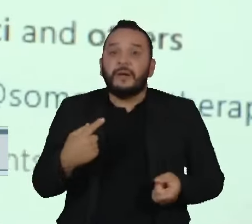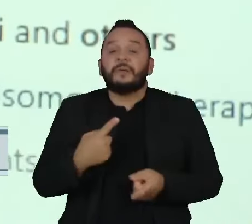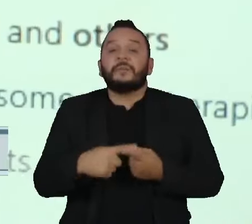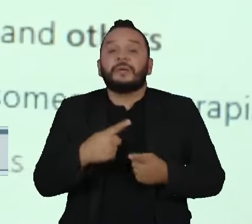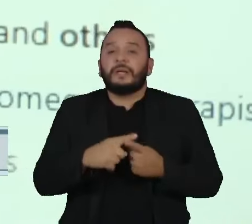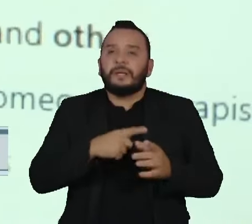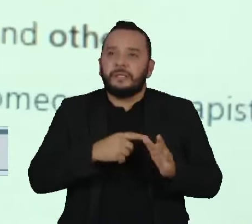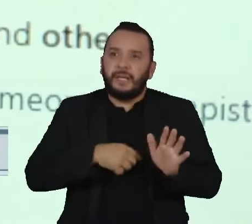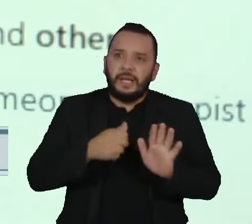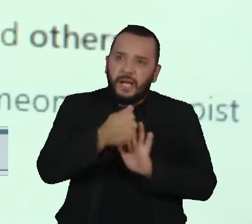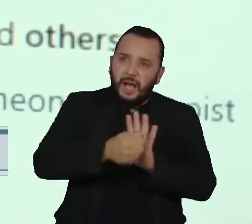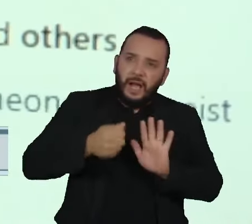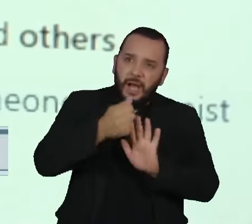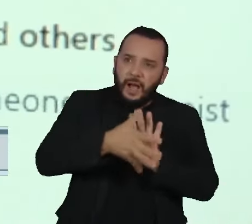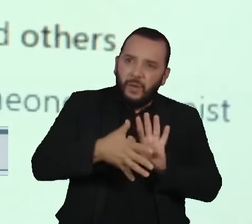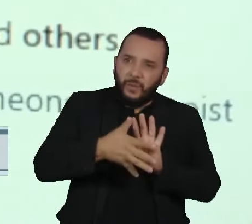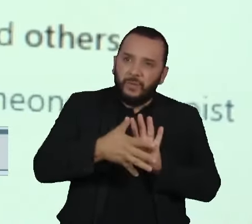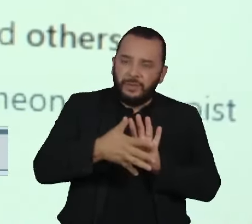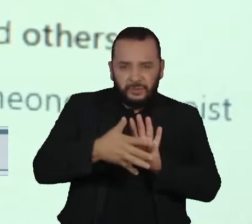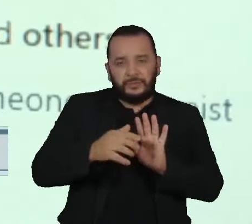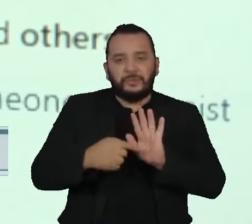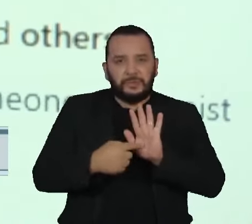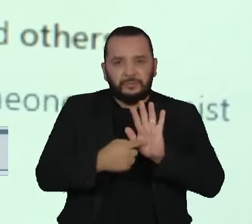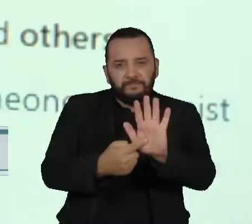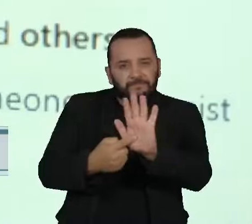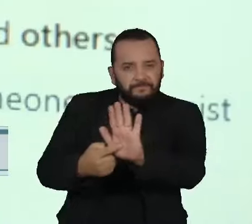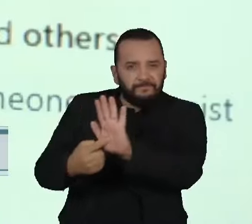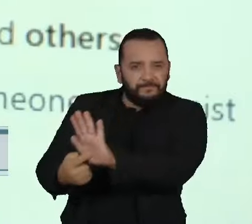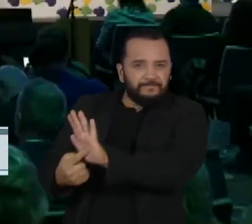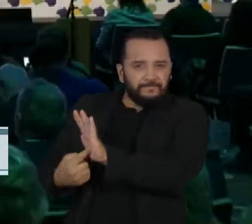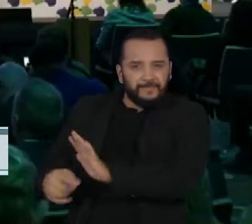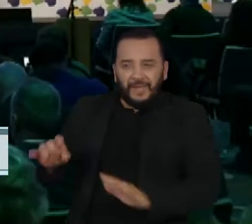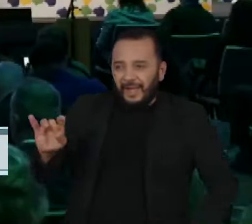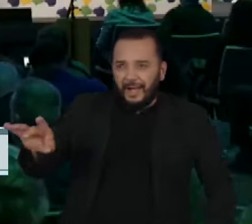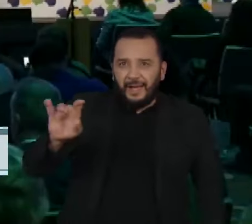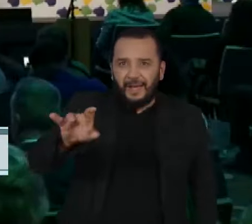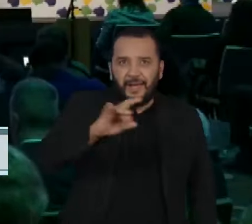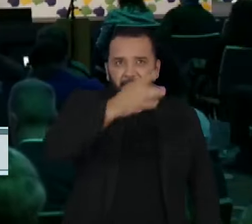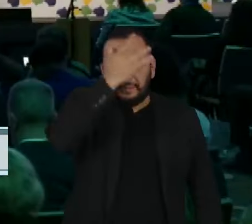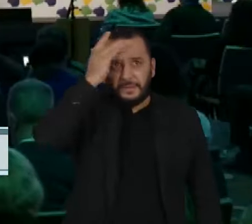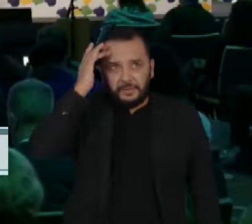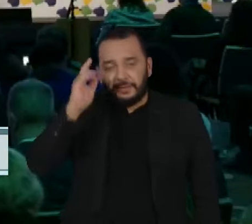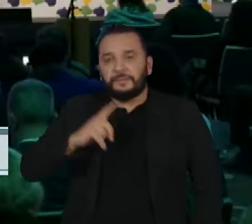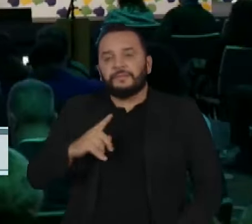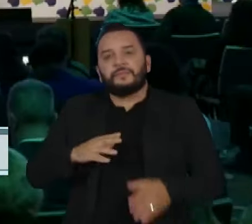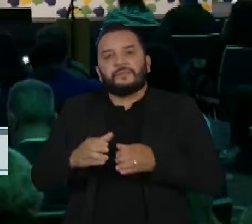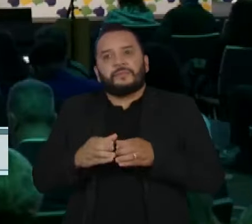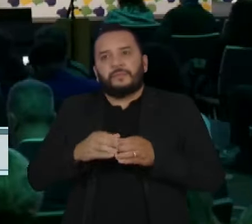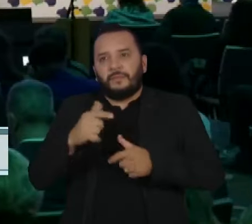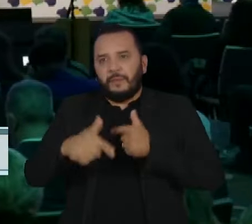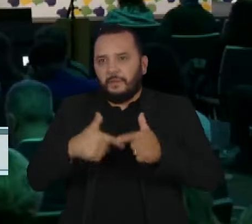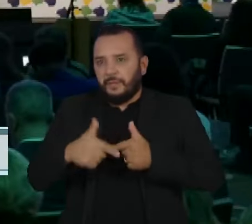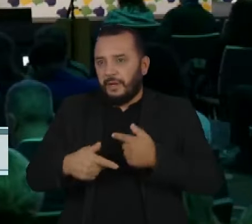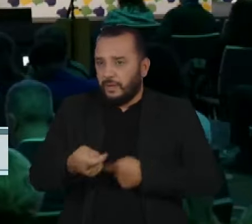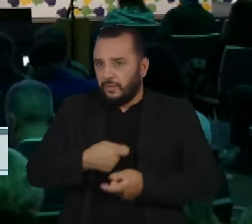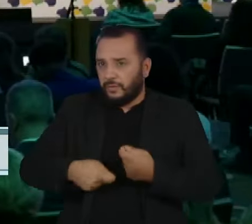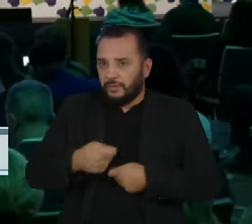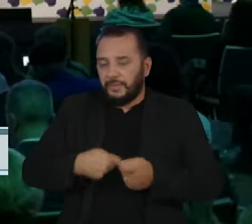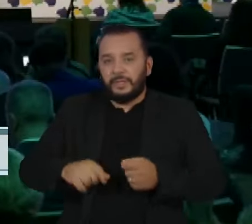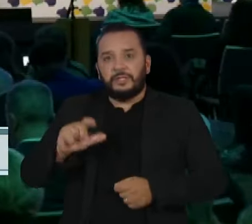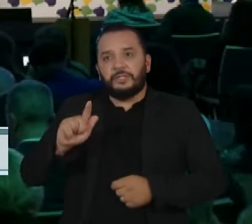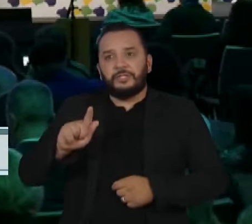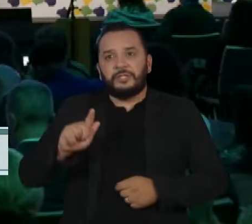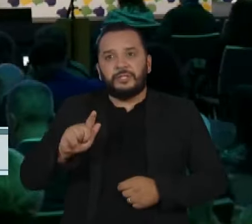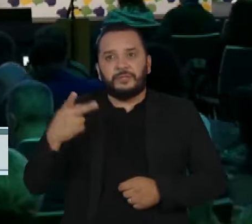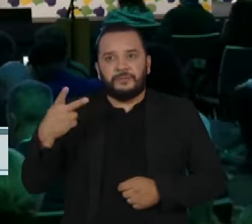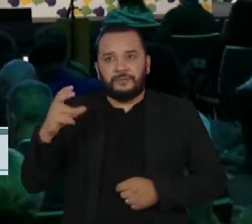direcionamento de conteúdos selecionados para cada um deles. Promovido pelo Grupo de Trabalho de Economia Digital do G20,